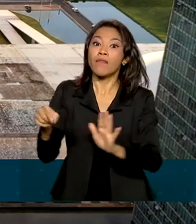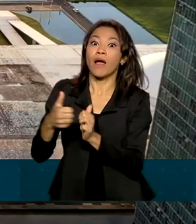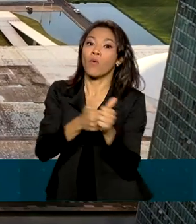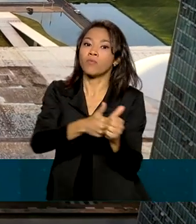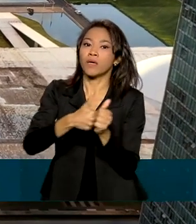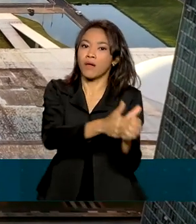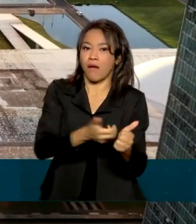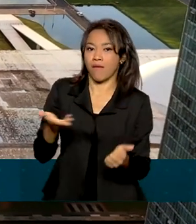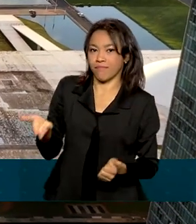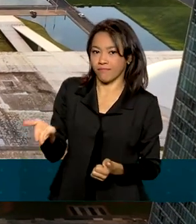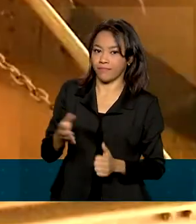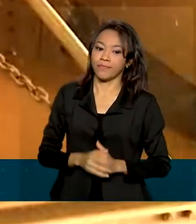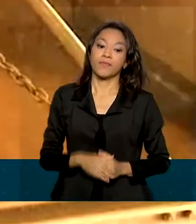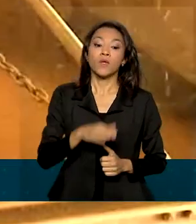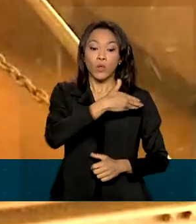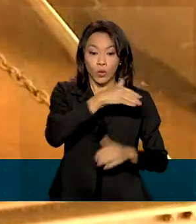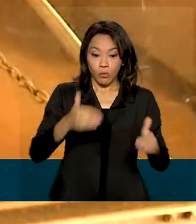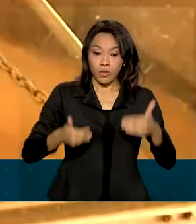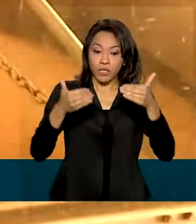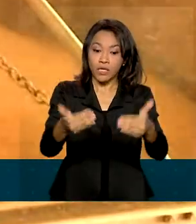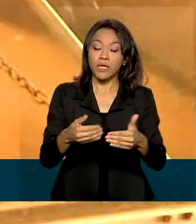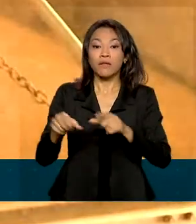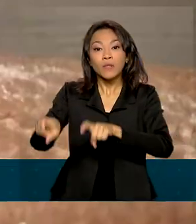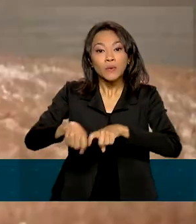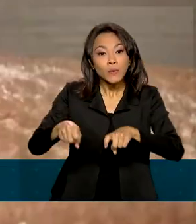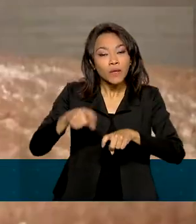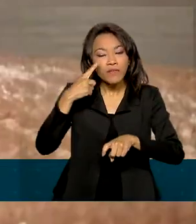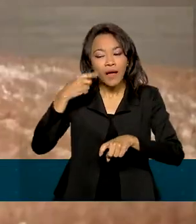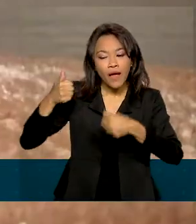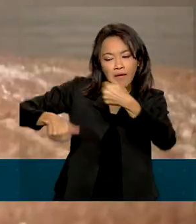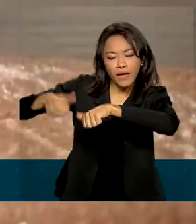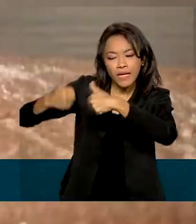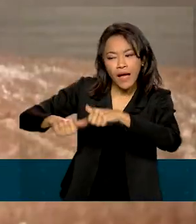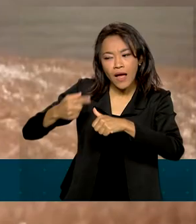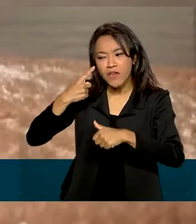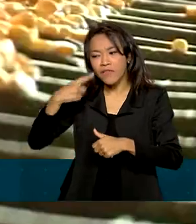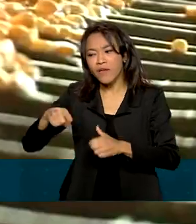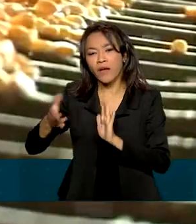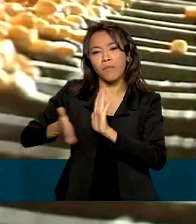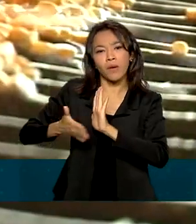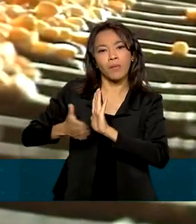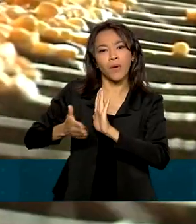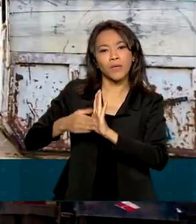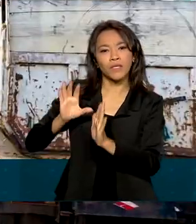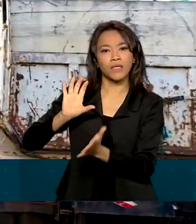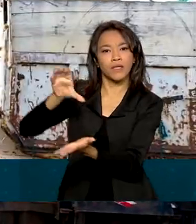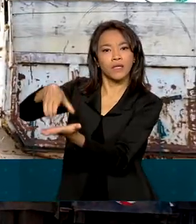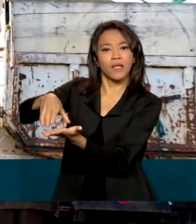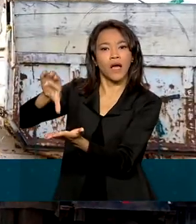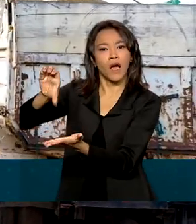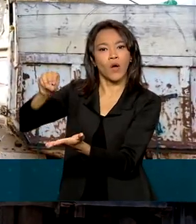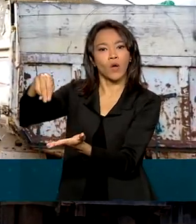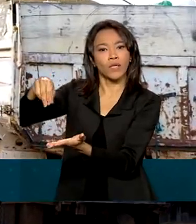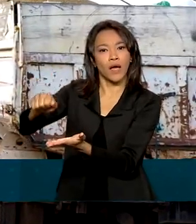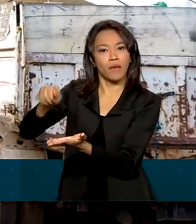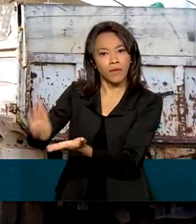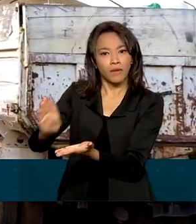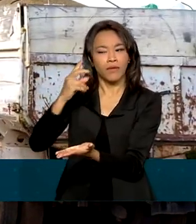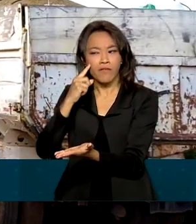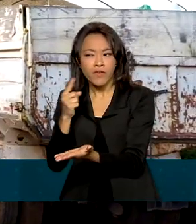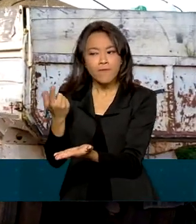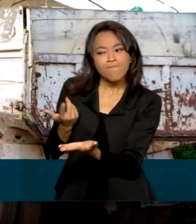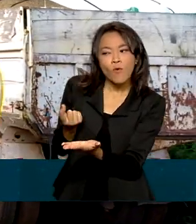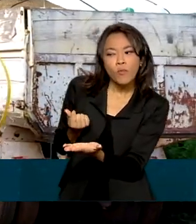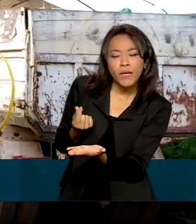Agricultura vai avaliar e aprovar a proposta da Conab para aquisição de milho. Também vai avaliar